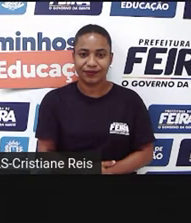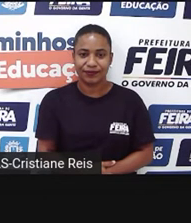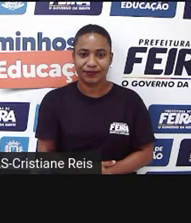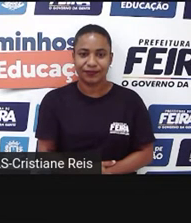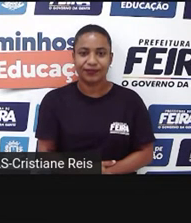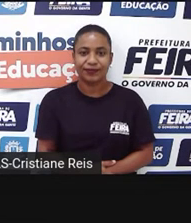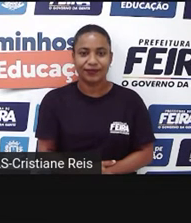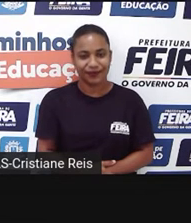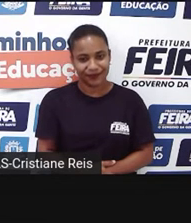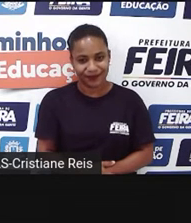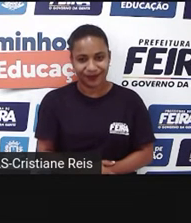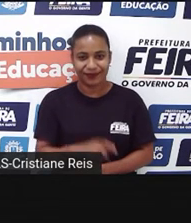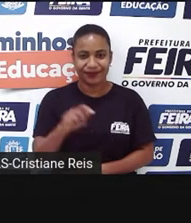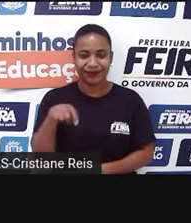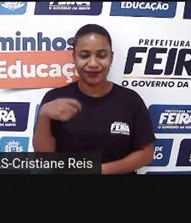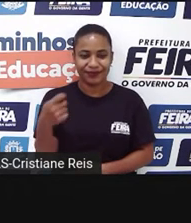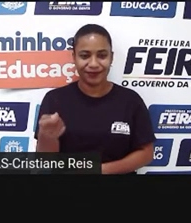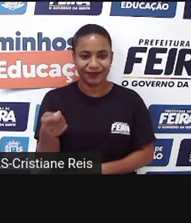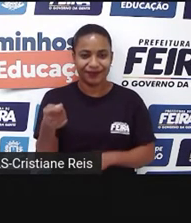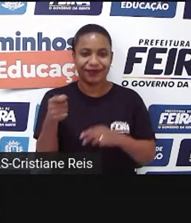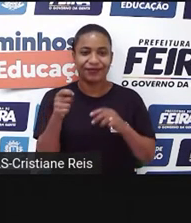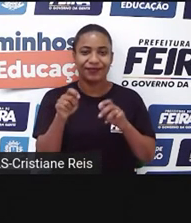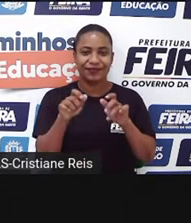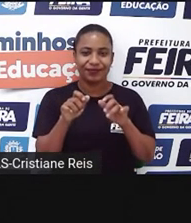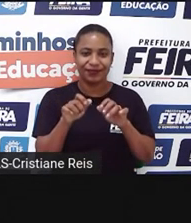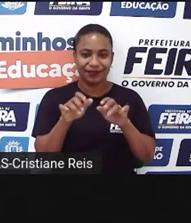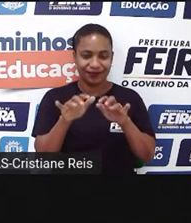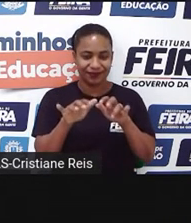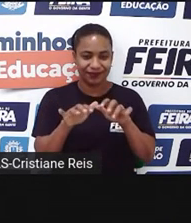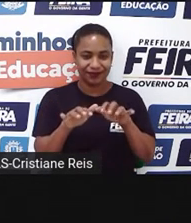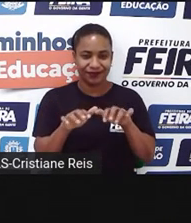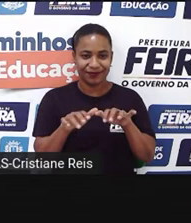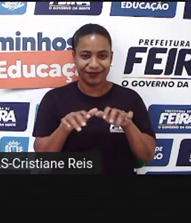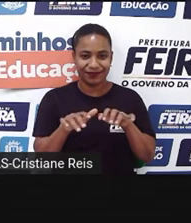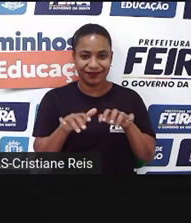Writer, escritor. hear,